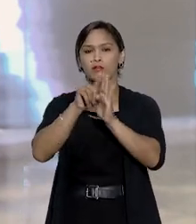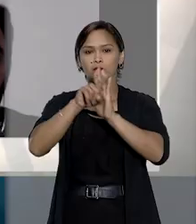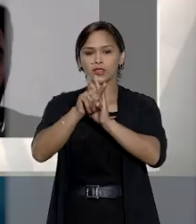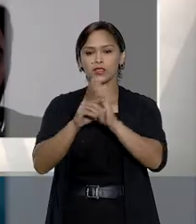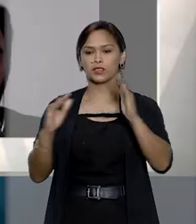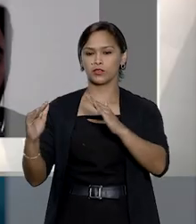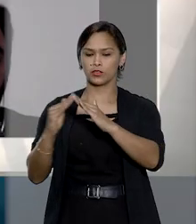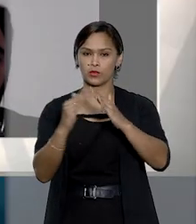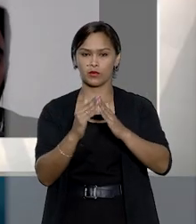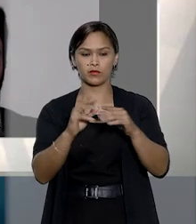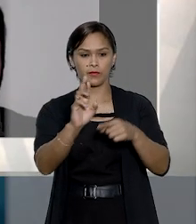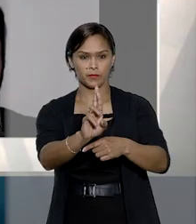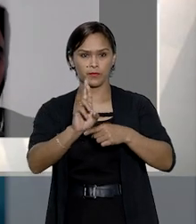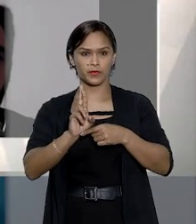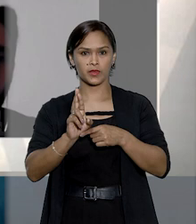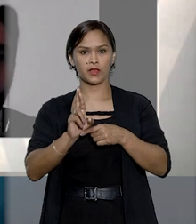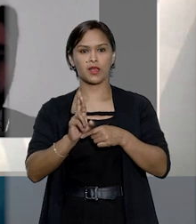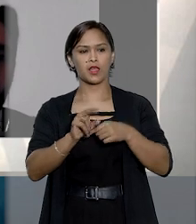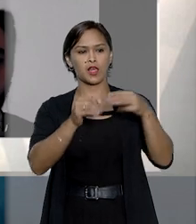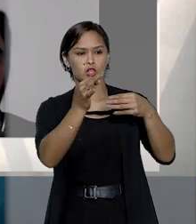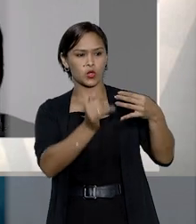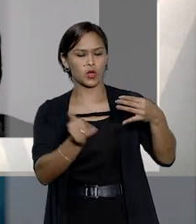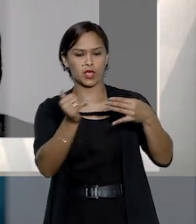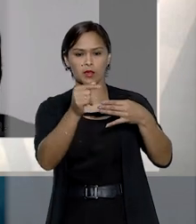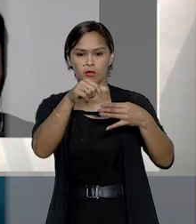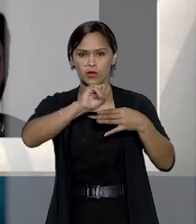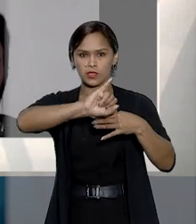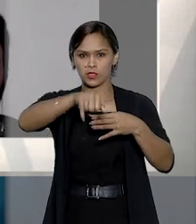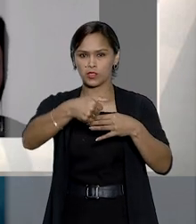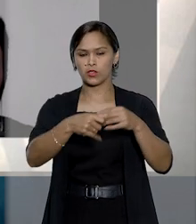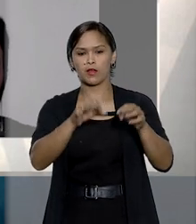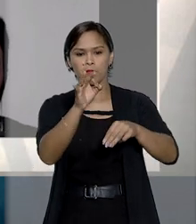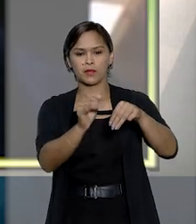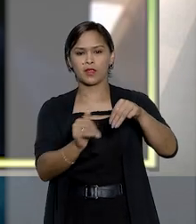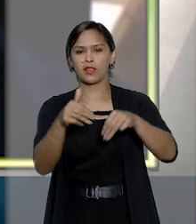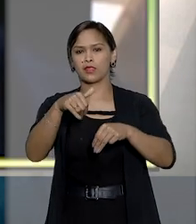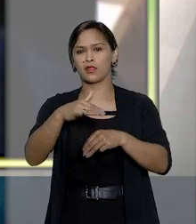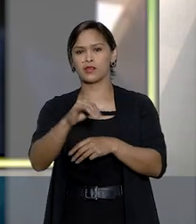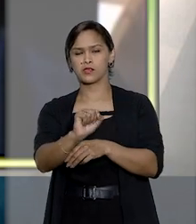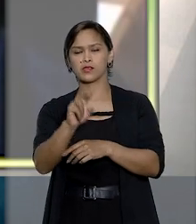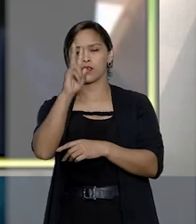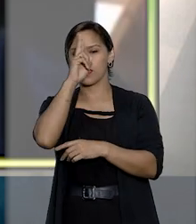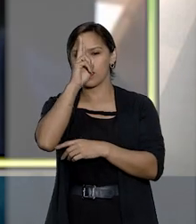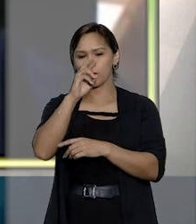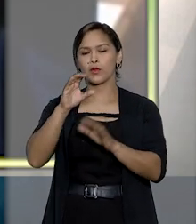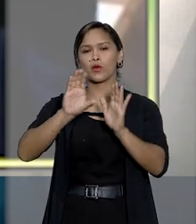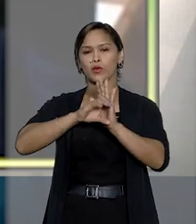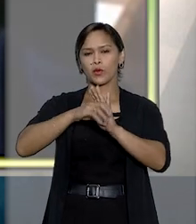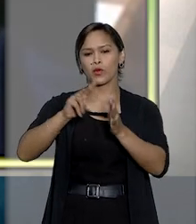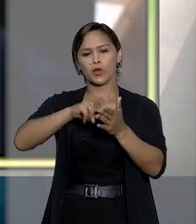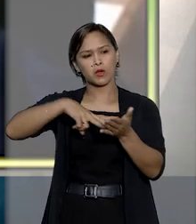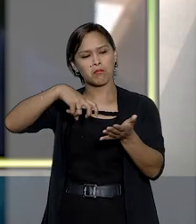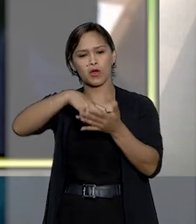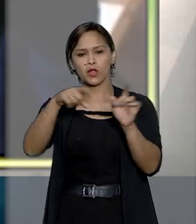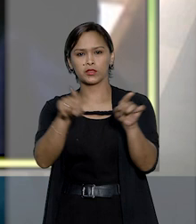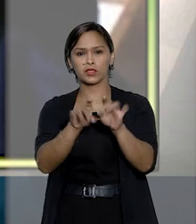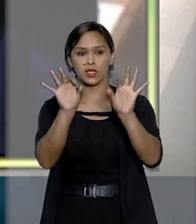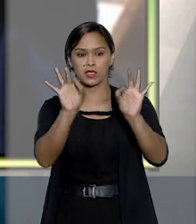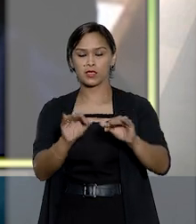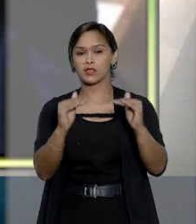imóveis. A relatora do requerimento no STJ, ministra Nancy Andrigue, lembrou que o Código de Processo Civil